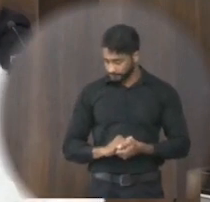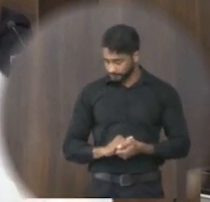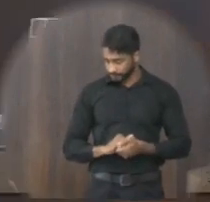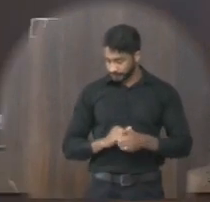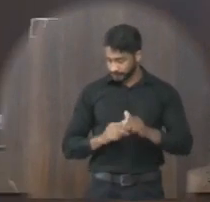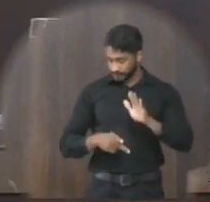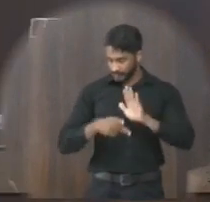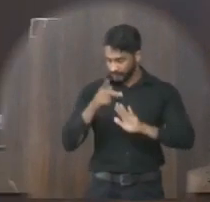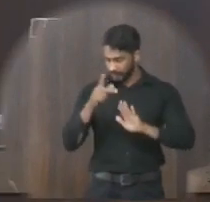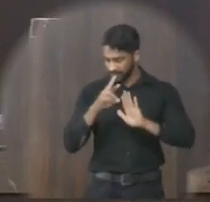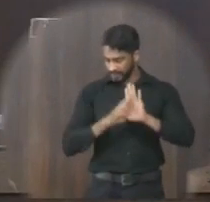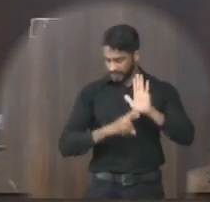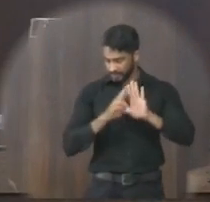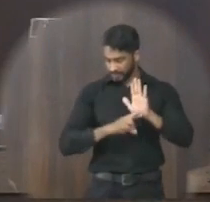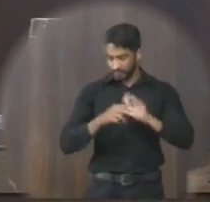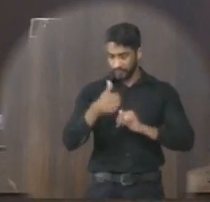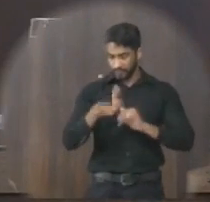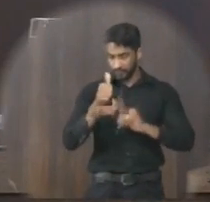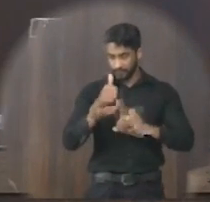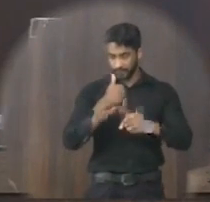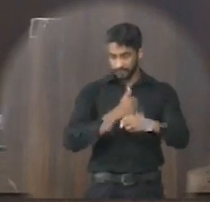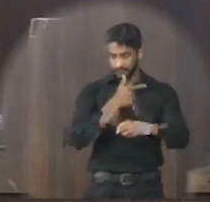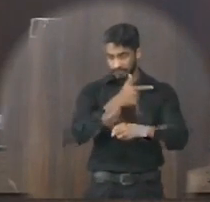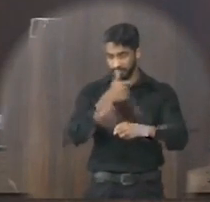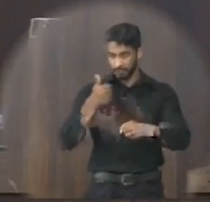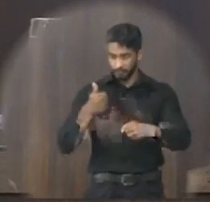Projeto de resolução Projeto 011-2021